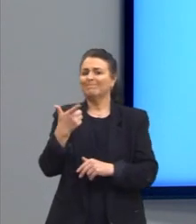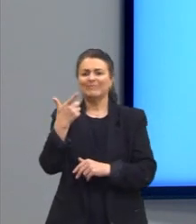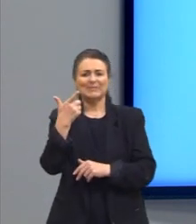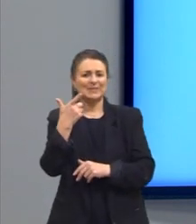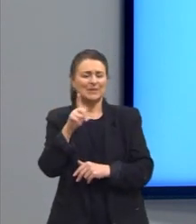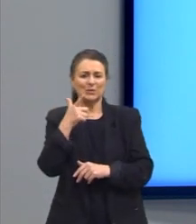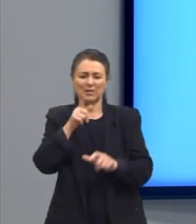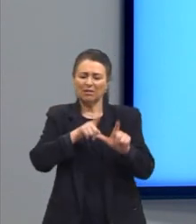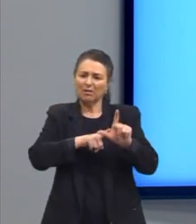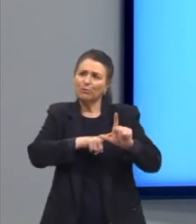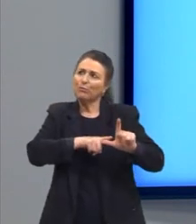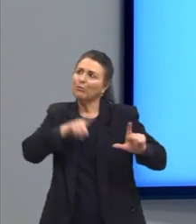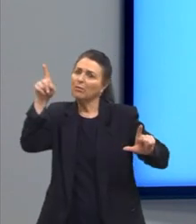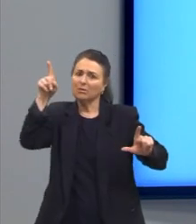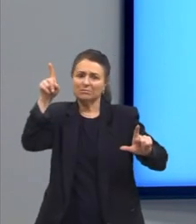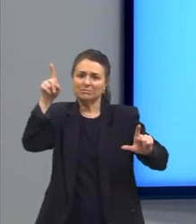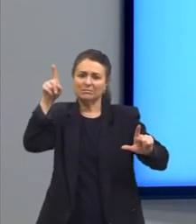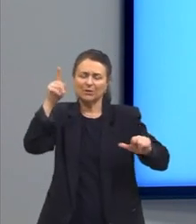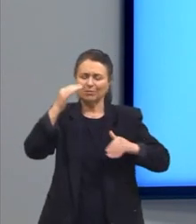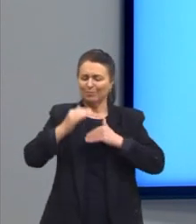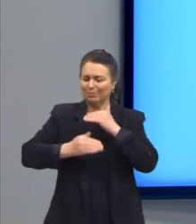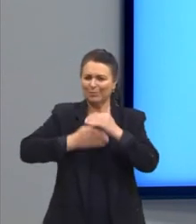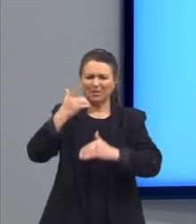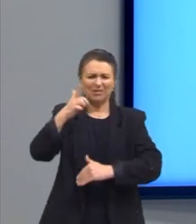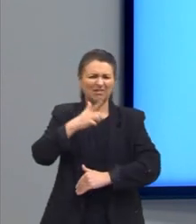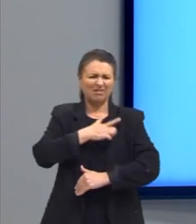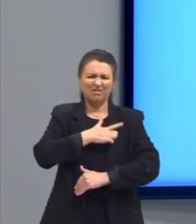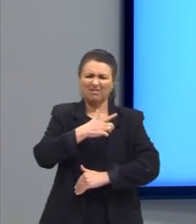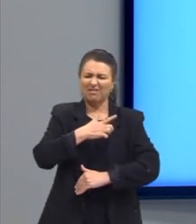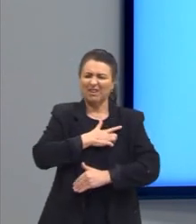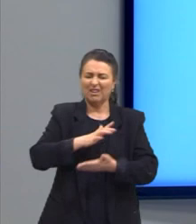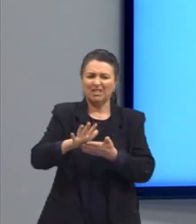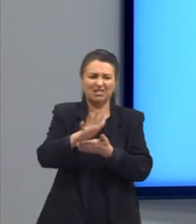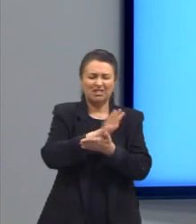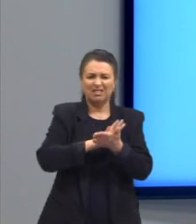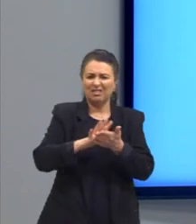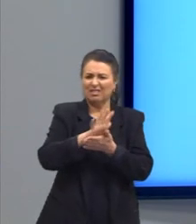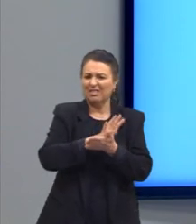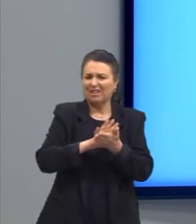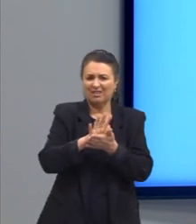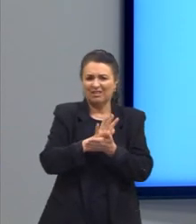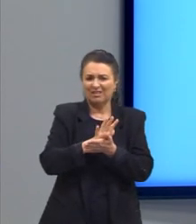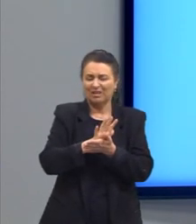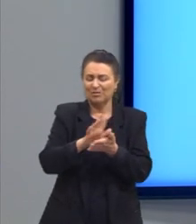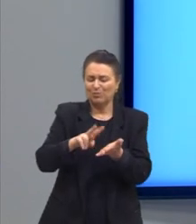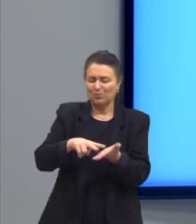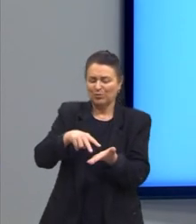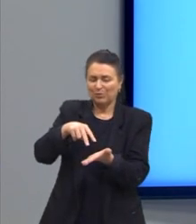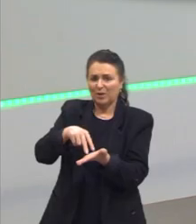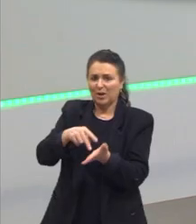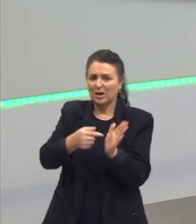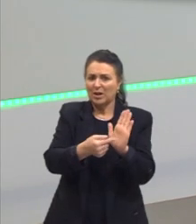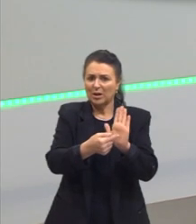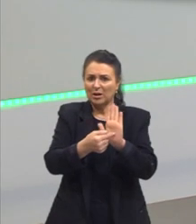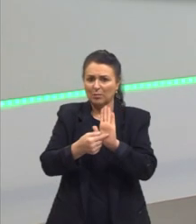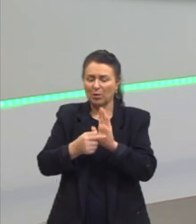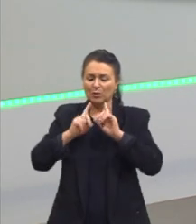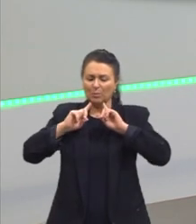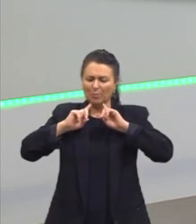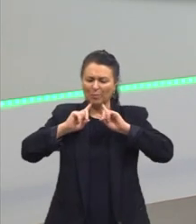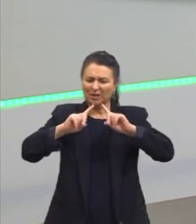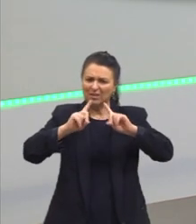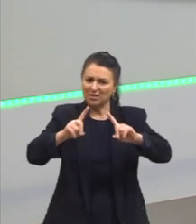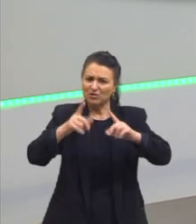impenetrável ao progresso, feia e sorna, nada a põe de pé. Então ele traz uma dura crítica